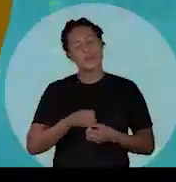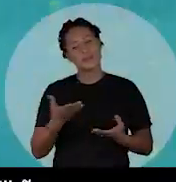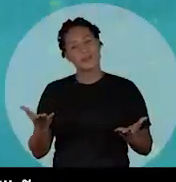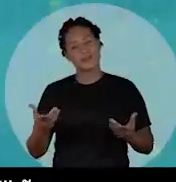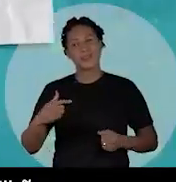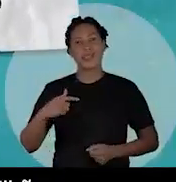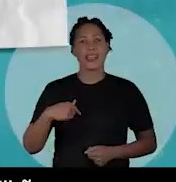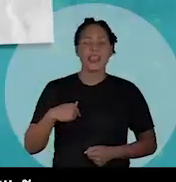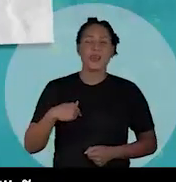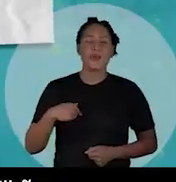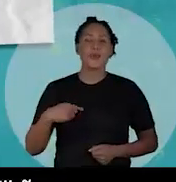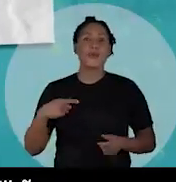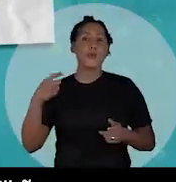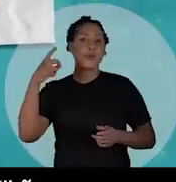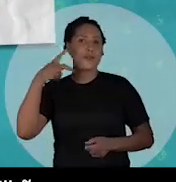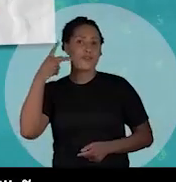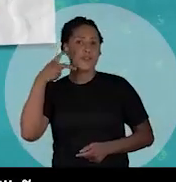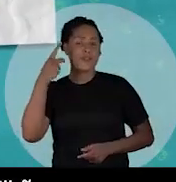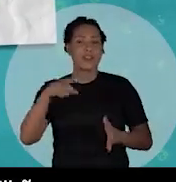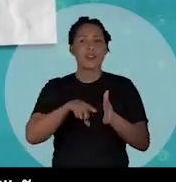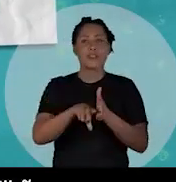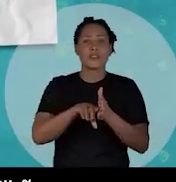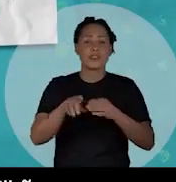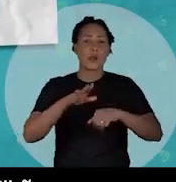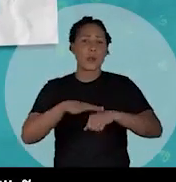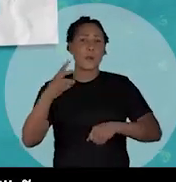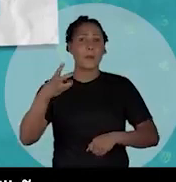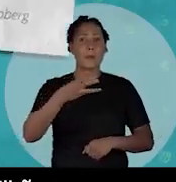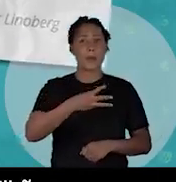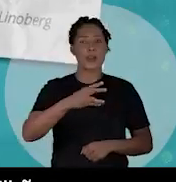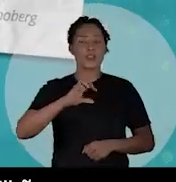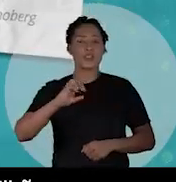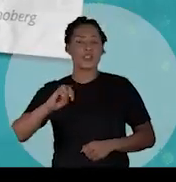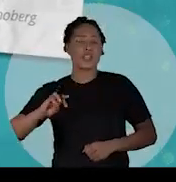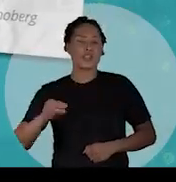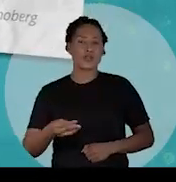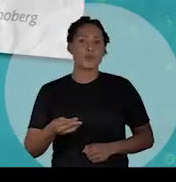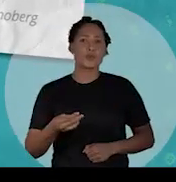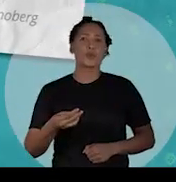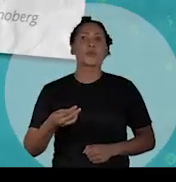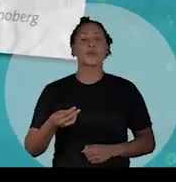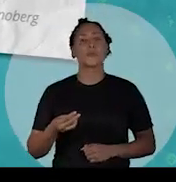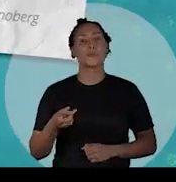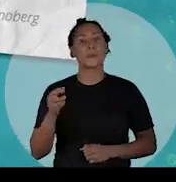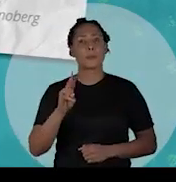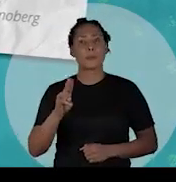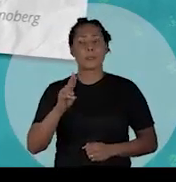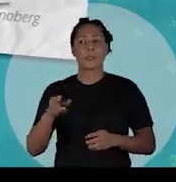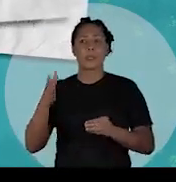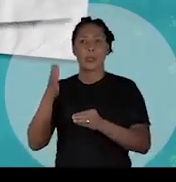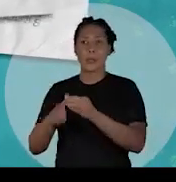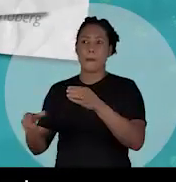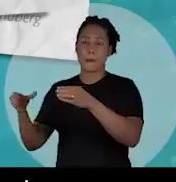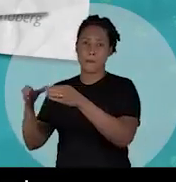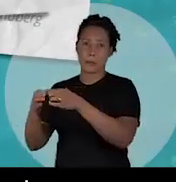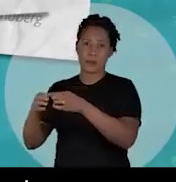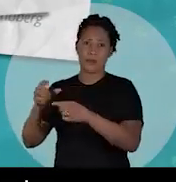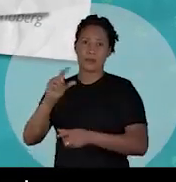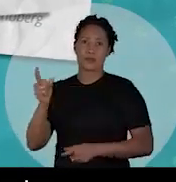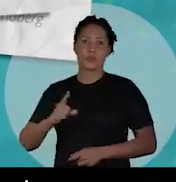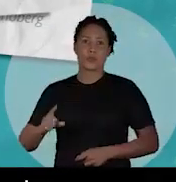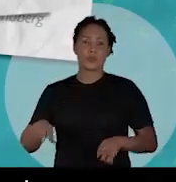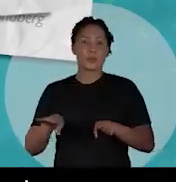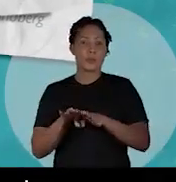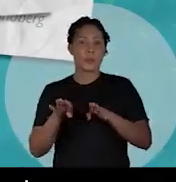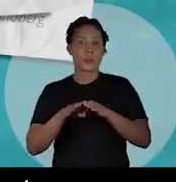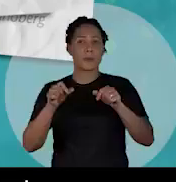Eu sou aquele cara que fiscalizou mais de 300 milhões de reais do seu dinheiro, que parou a Zona Azul e a compra